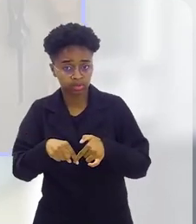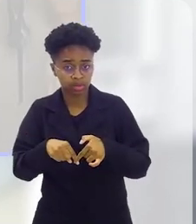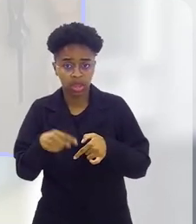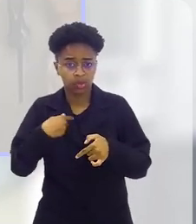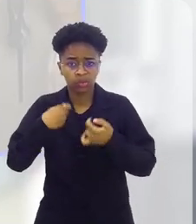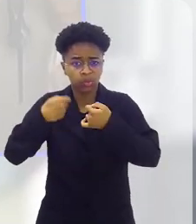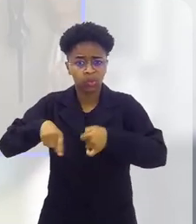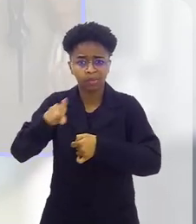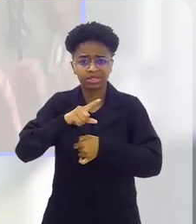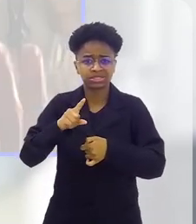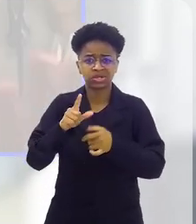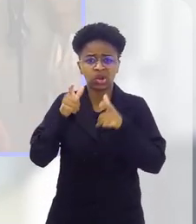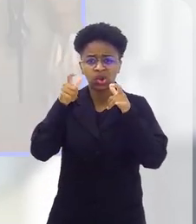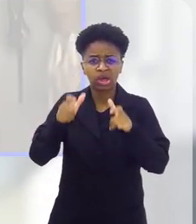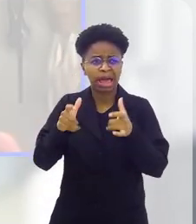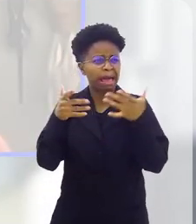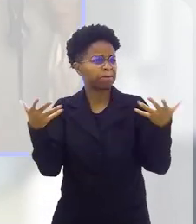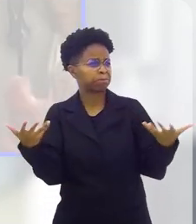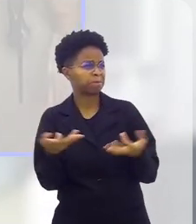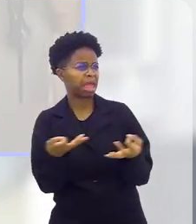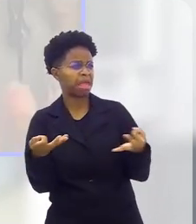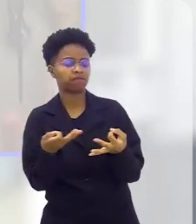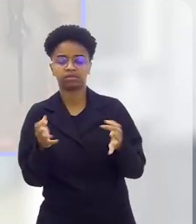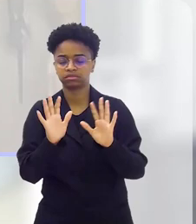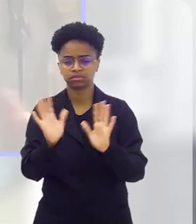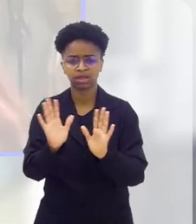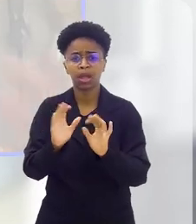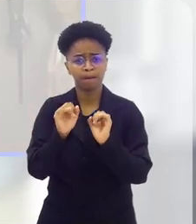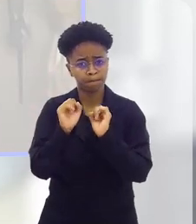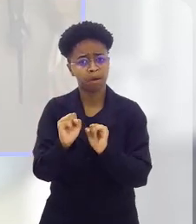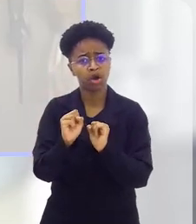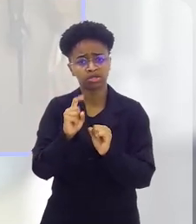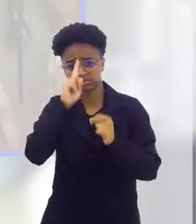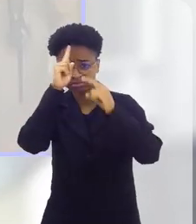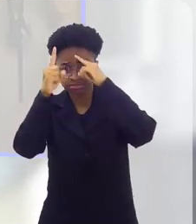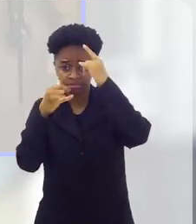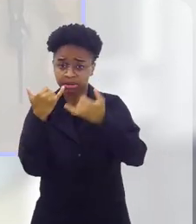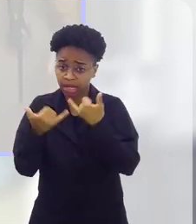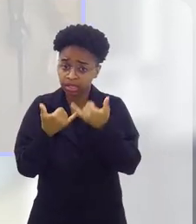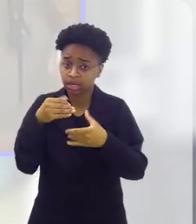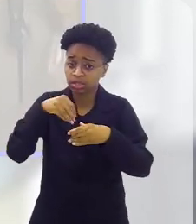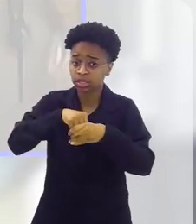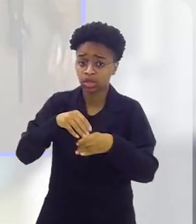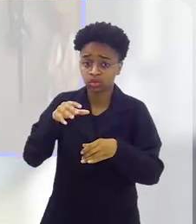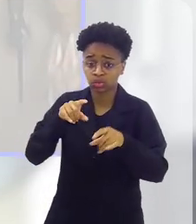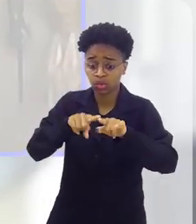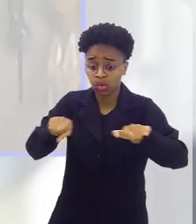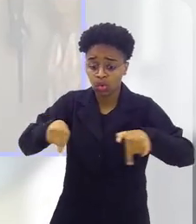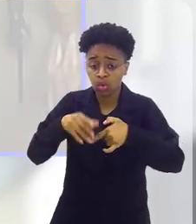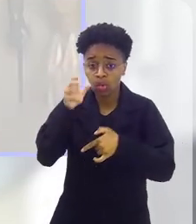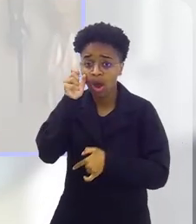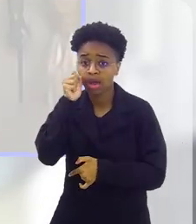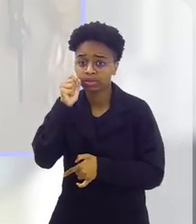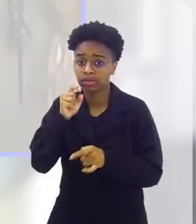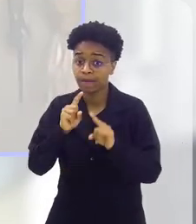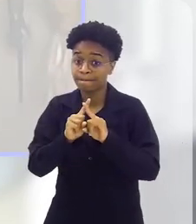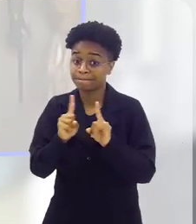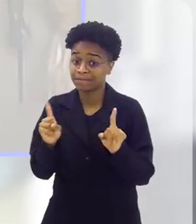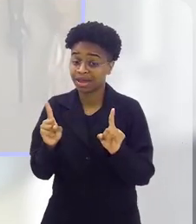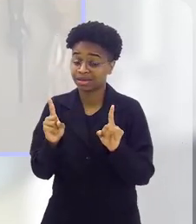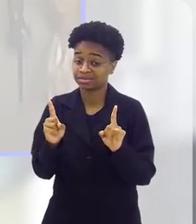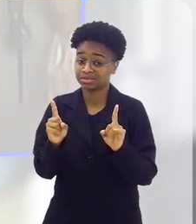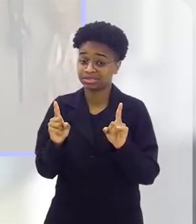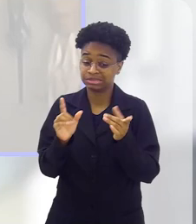preciso estar em lugares mirabolantes para brincar. Eu posso construir brincadeiras no meu quarto, mas a tela